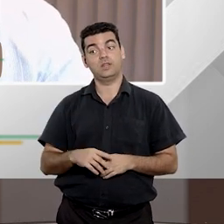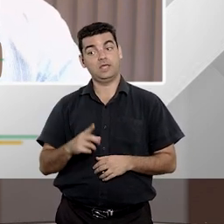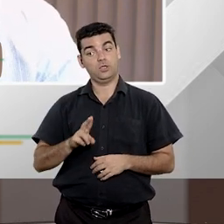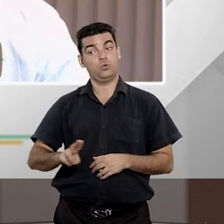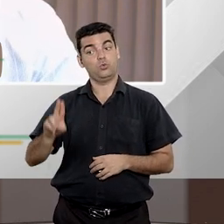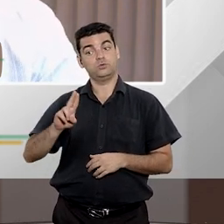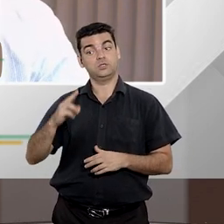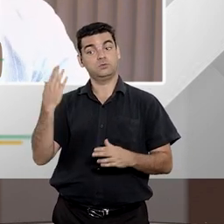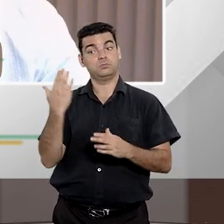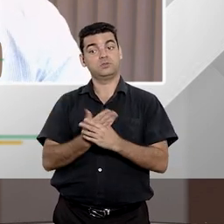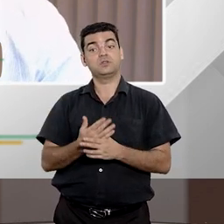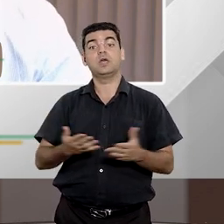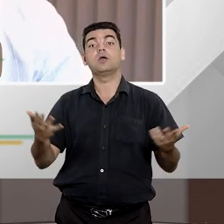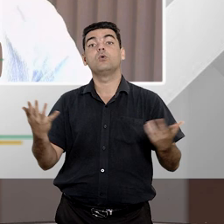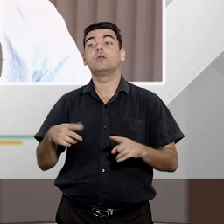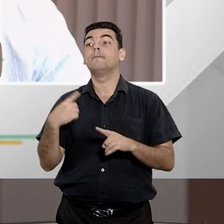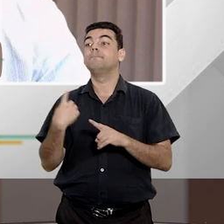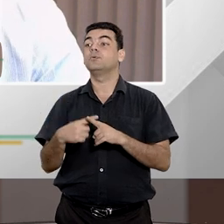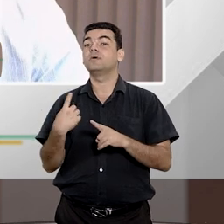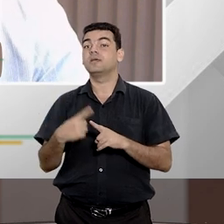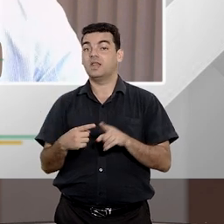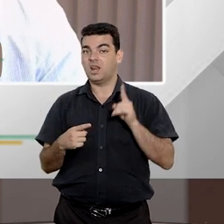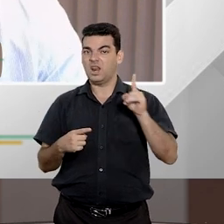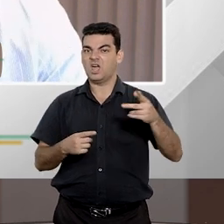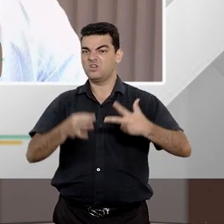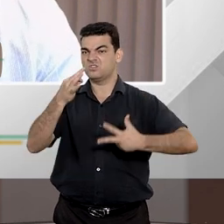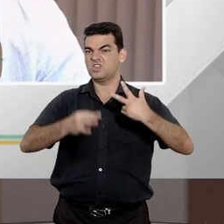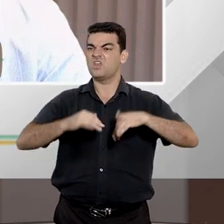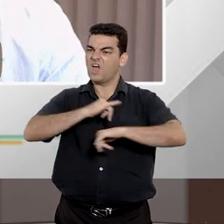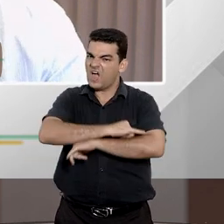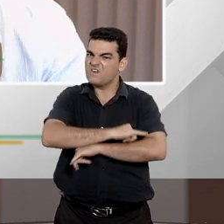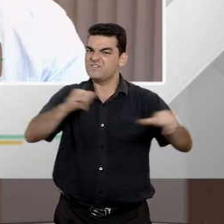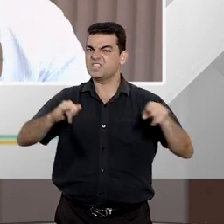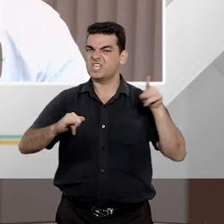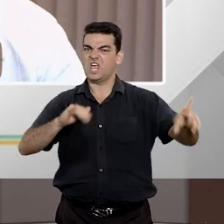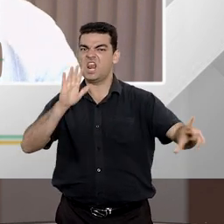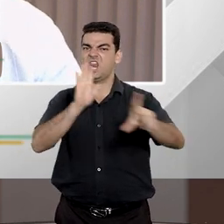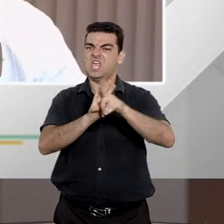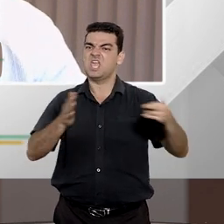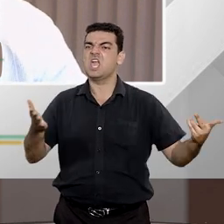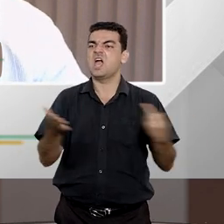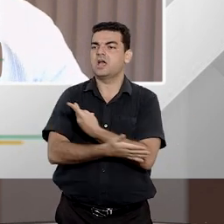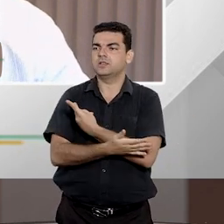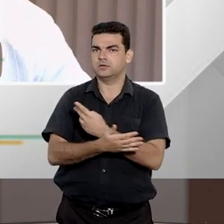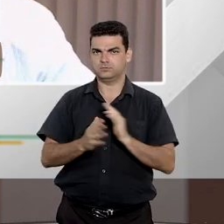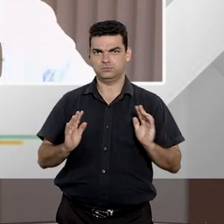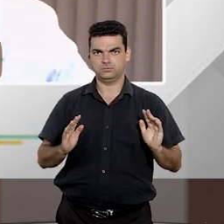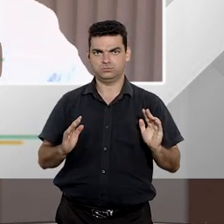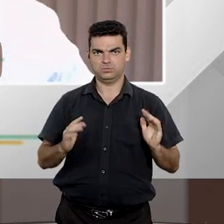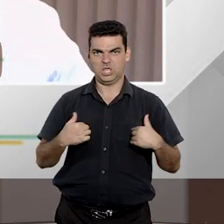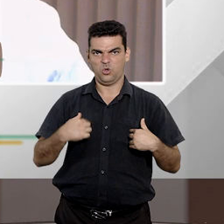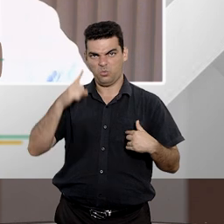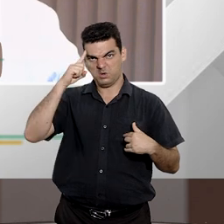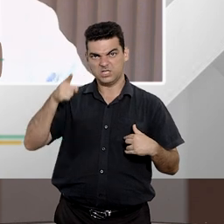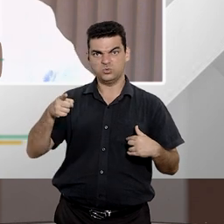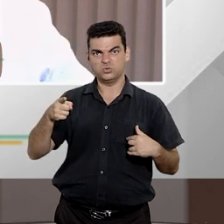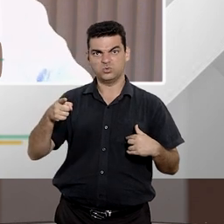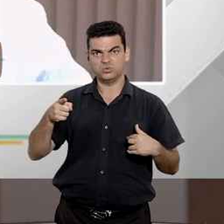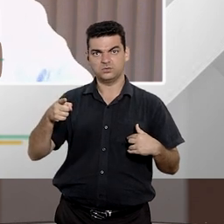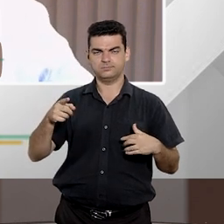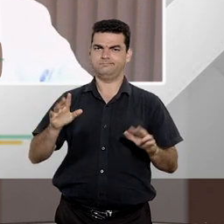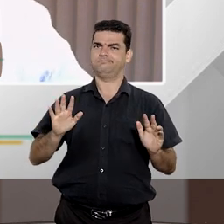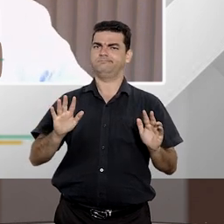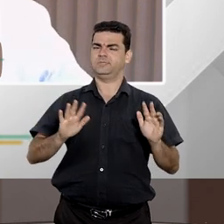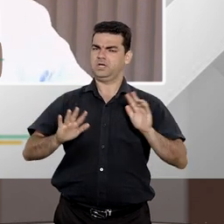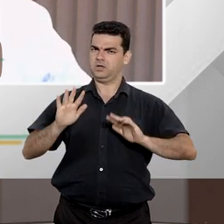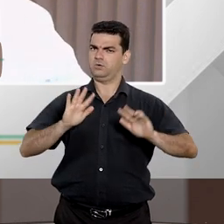utilizando a ação civil pública para que o poder judiciário declare essa lei inconstitucional então nós temos aí